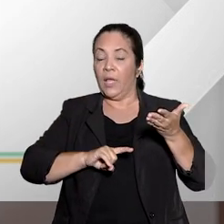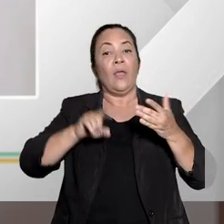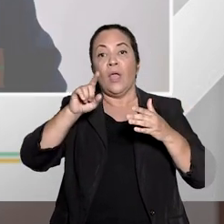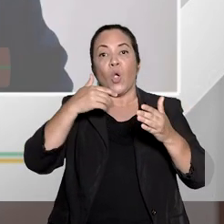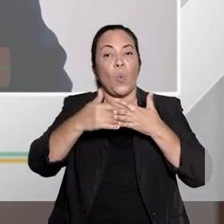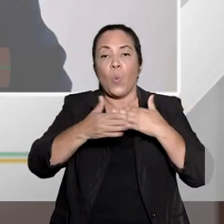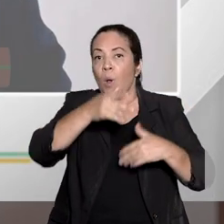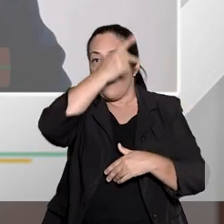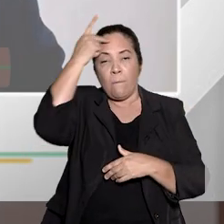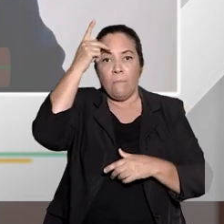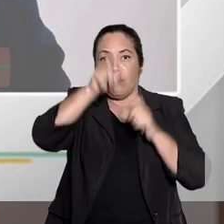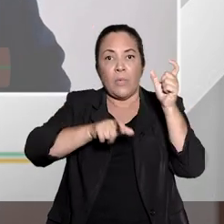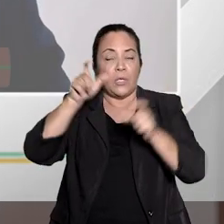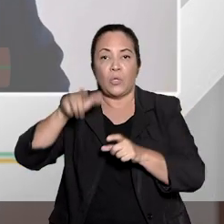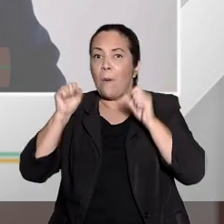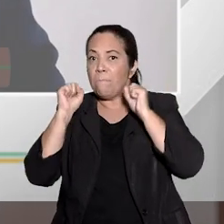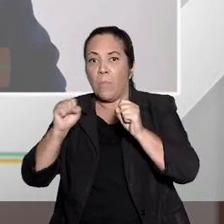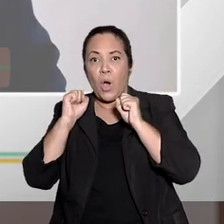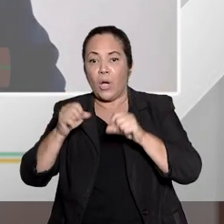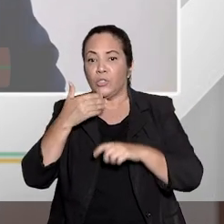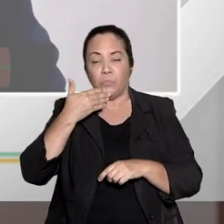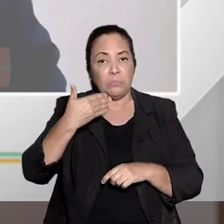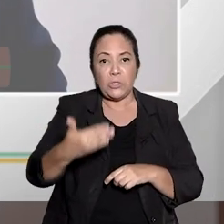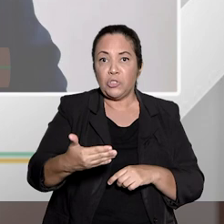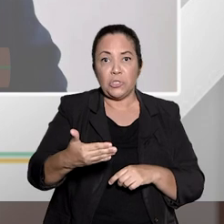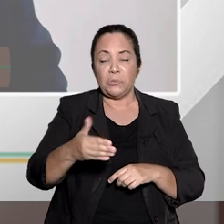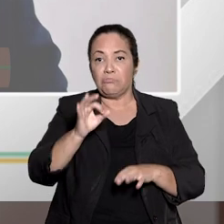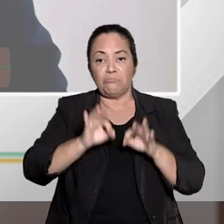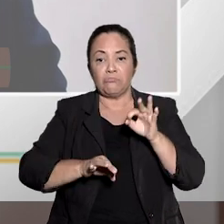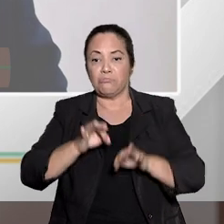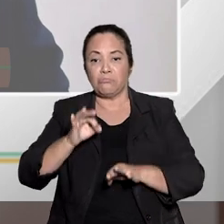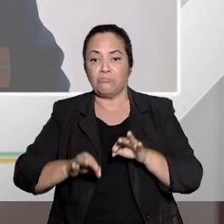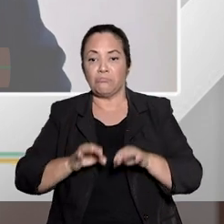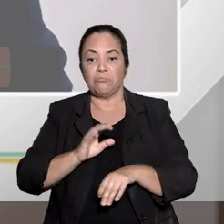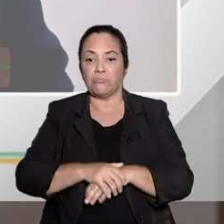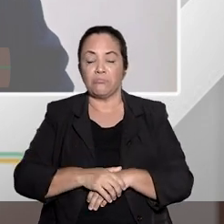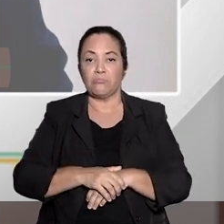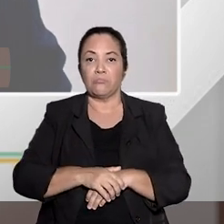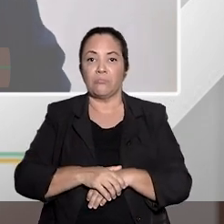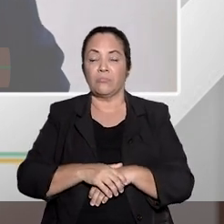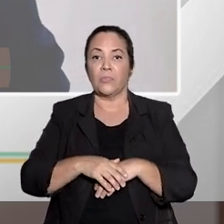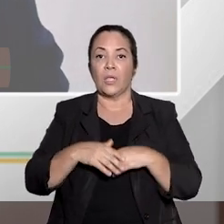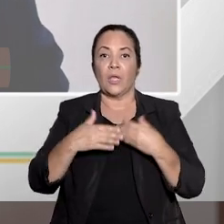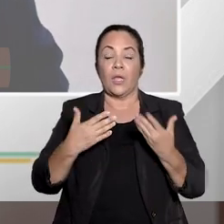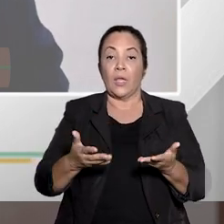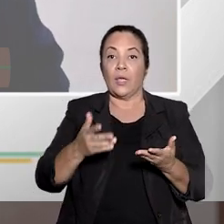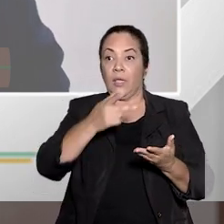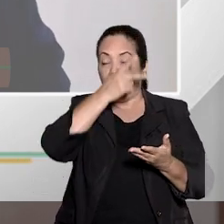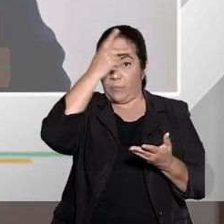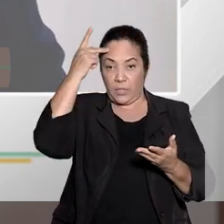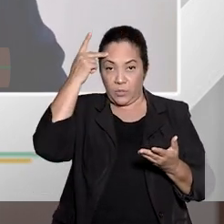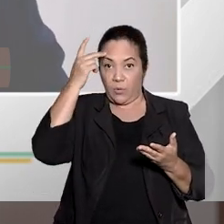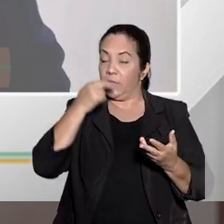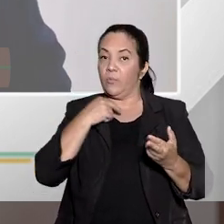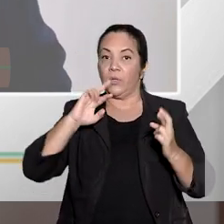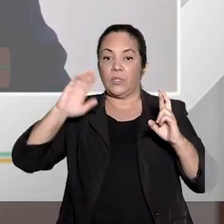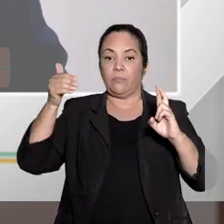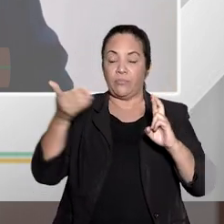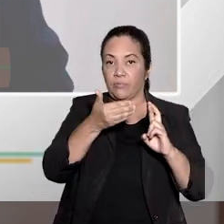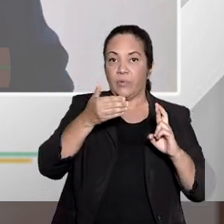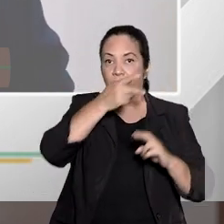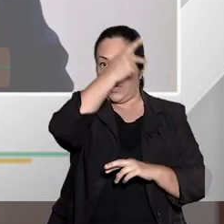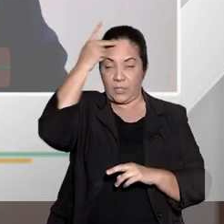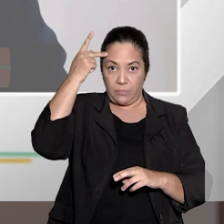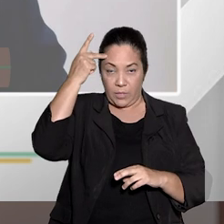Inclusive, as pessoas jurídicas podem impetrar, elas não podem ser pacientes, não podem ser as beneficiárias. Os estrangeiros